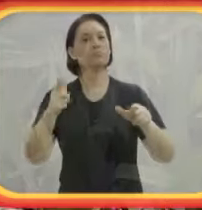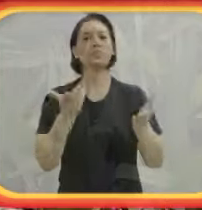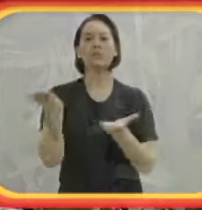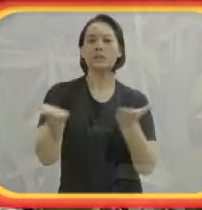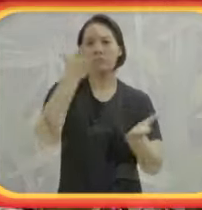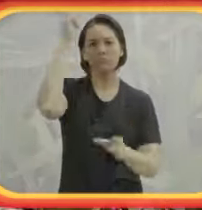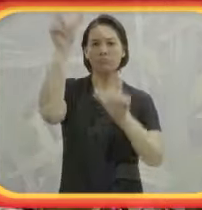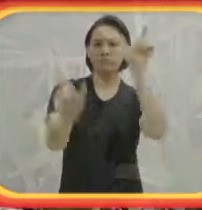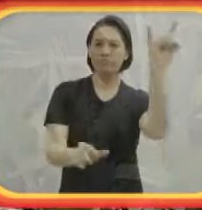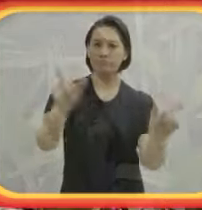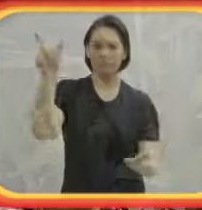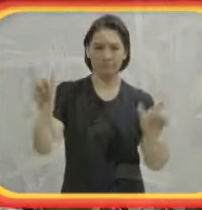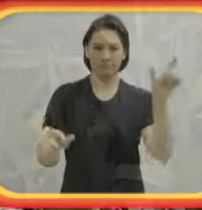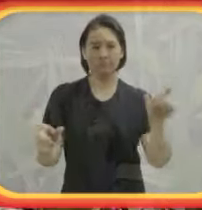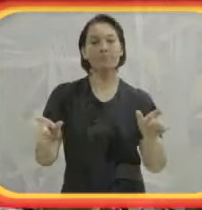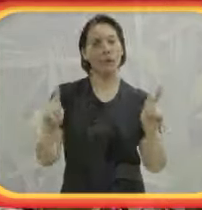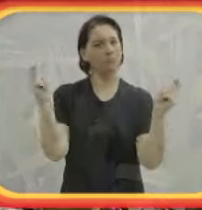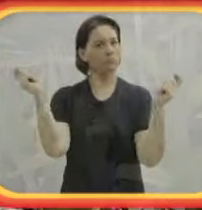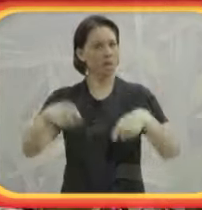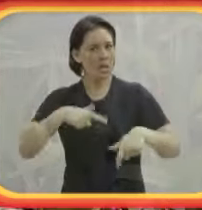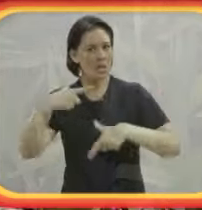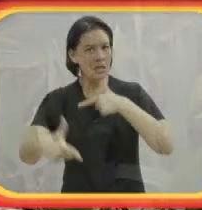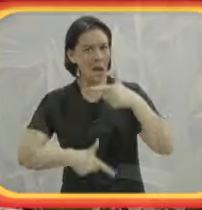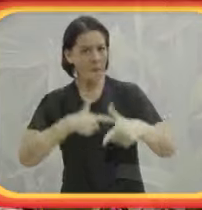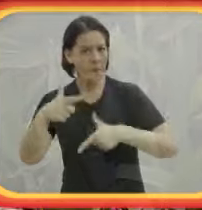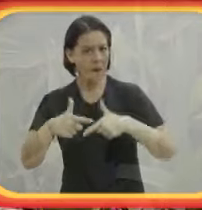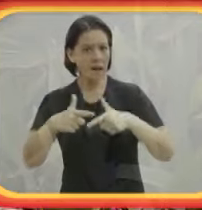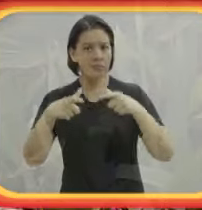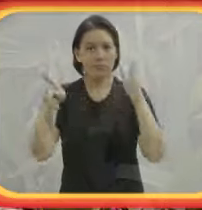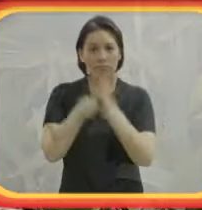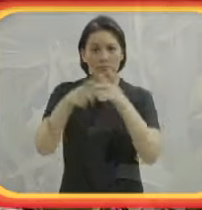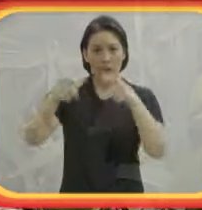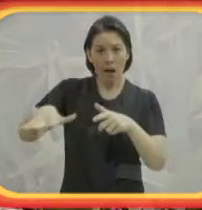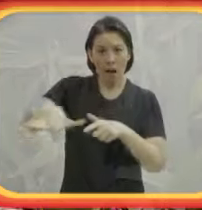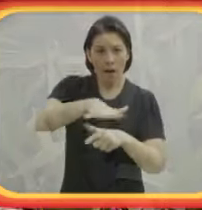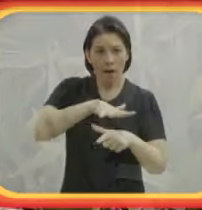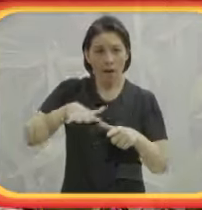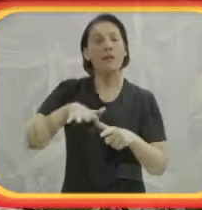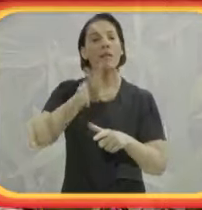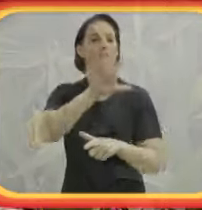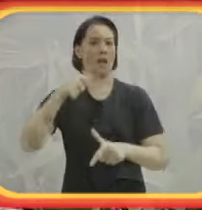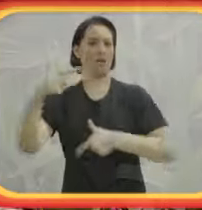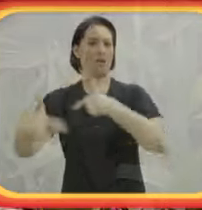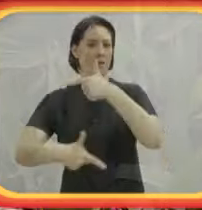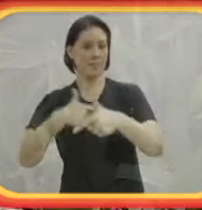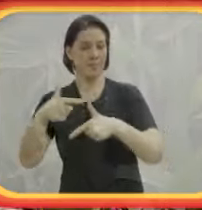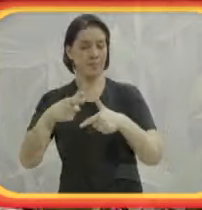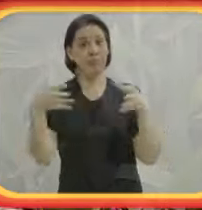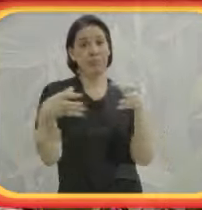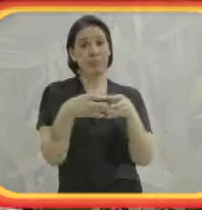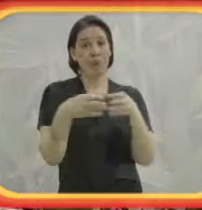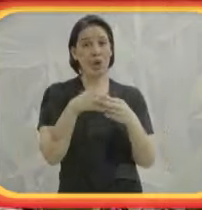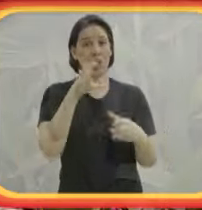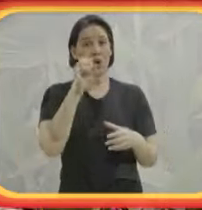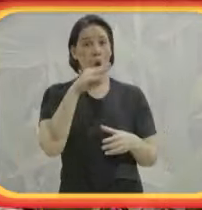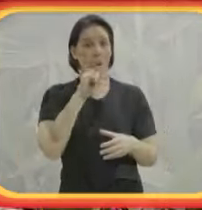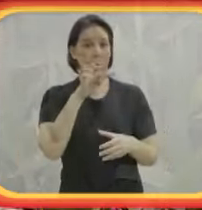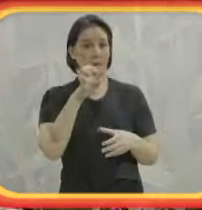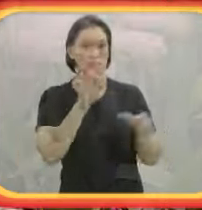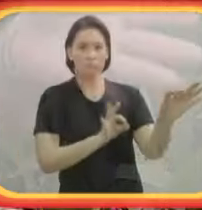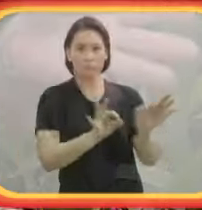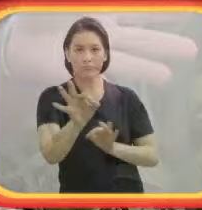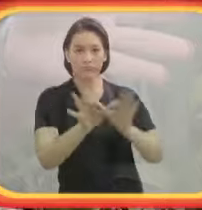área específica, você vai trabalhar. Mas caso o comitê, caso a organização precise que você faça